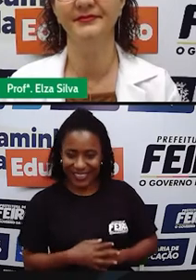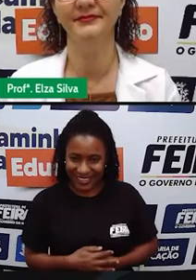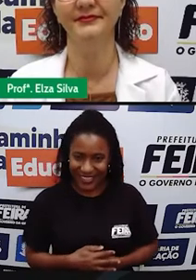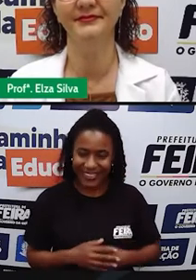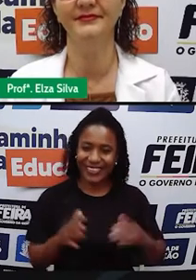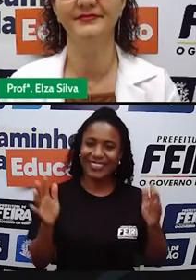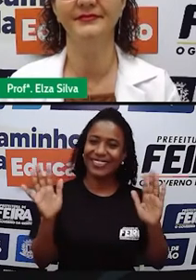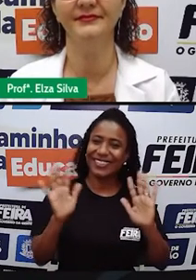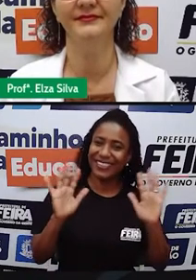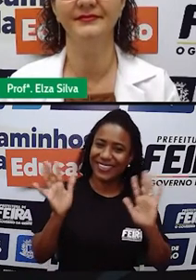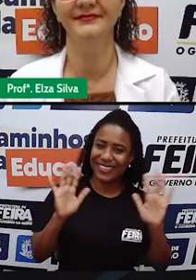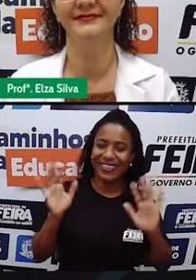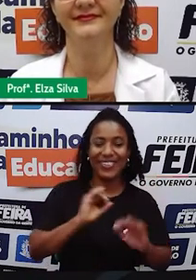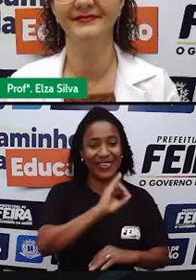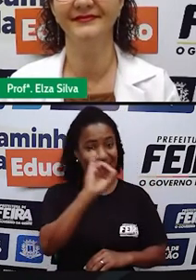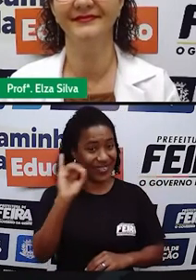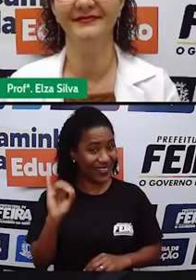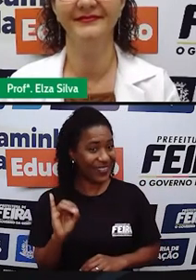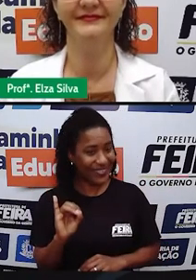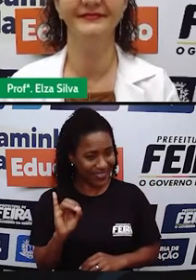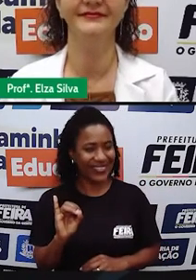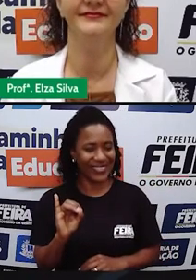Olá, Elza! Olá,